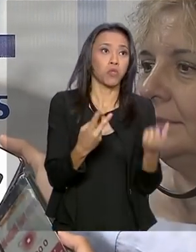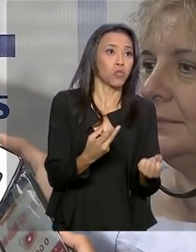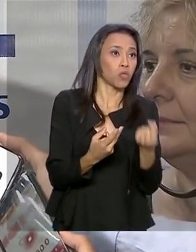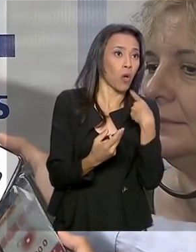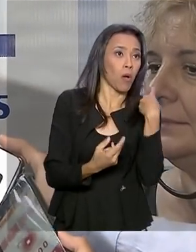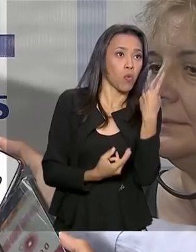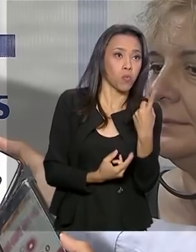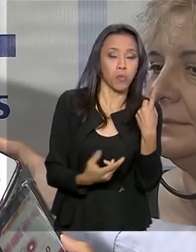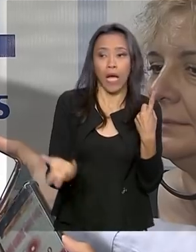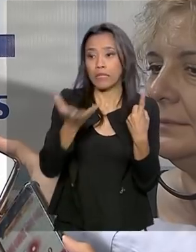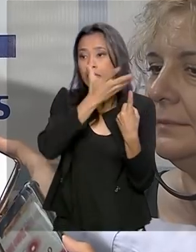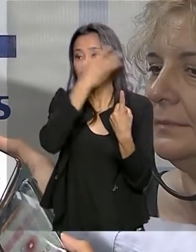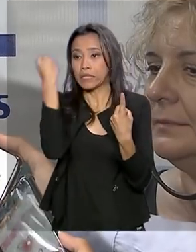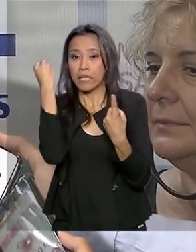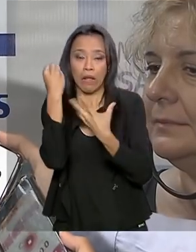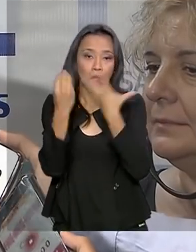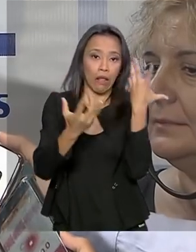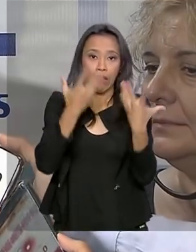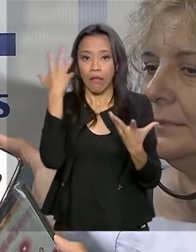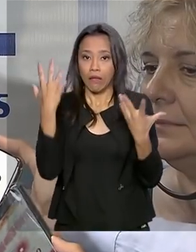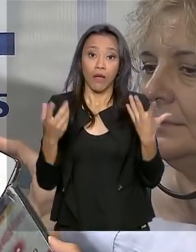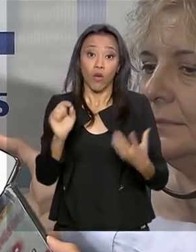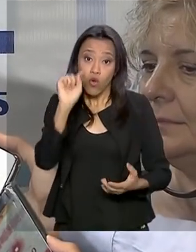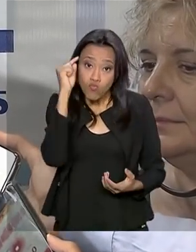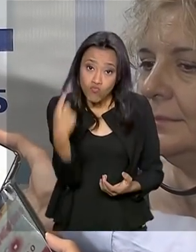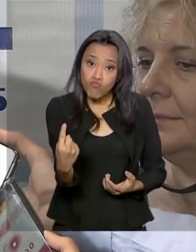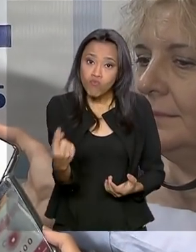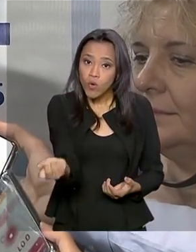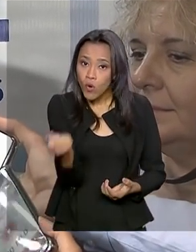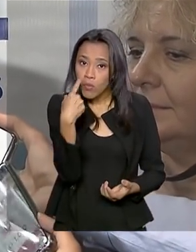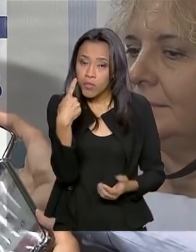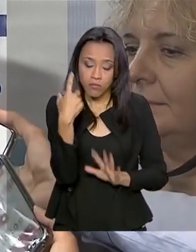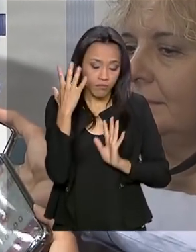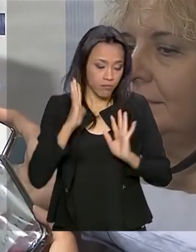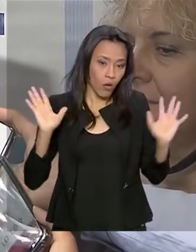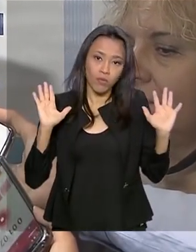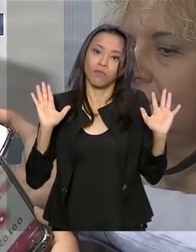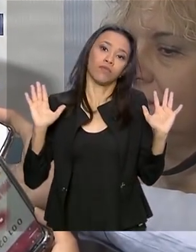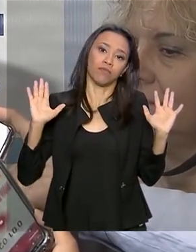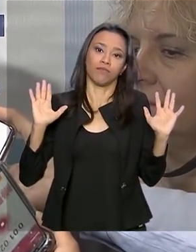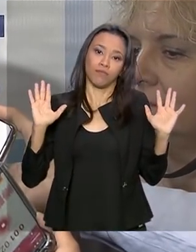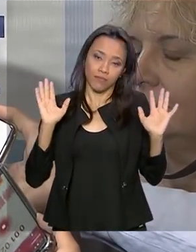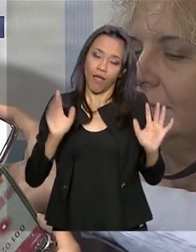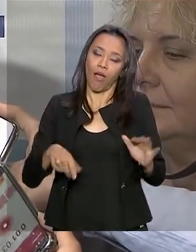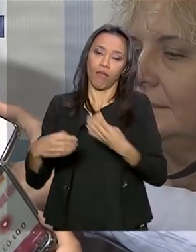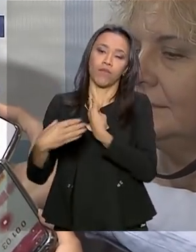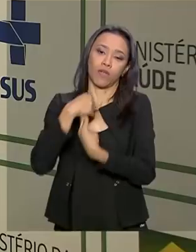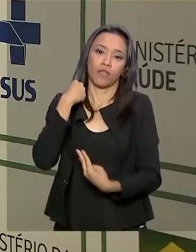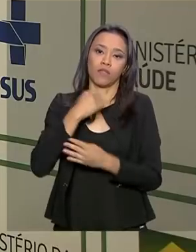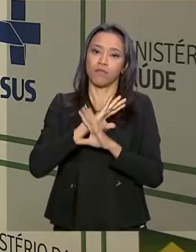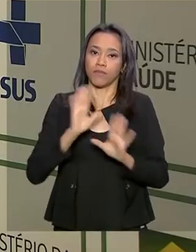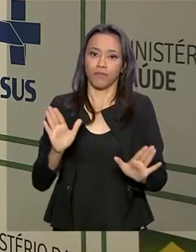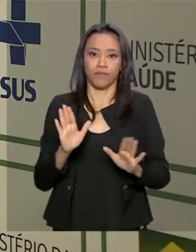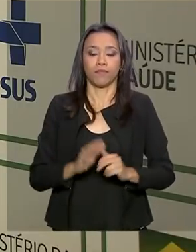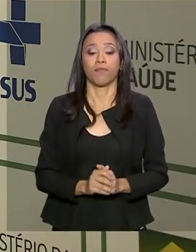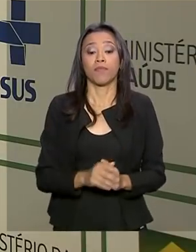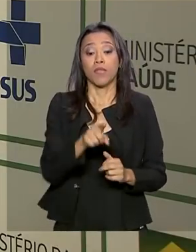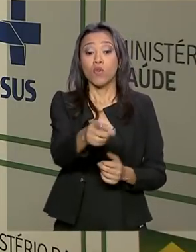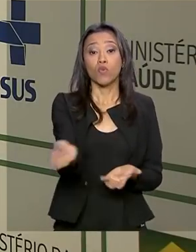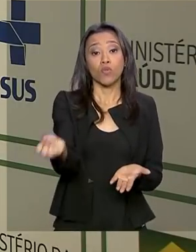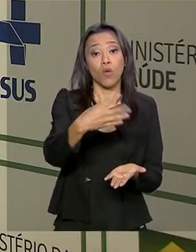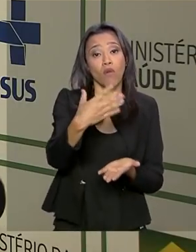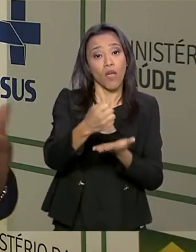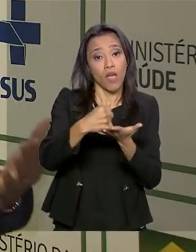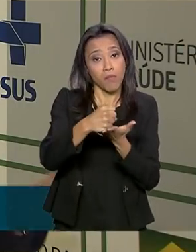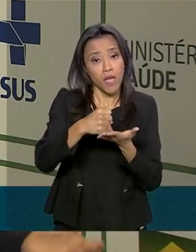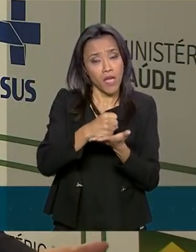esqueci de pegar. Então, quando a gente dá um comprimido só, gente tem a certeza que está tomando a dose recomendada dos três. Os novos remédios têm